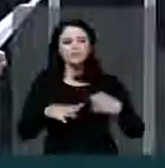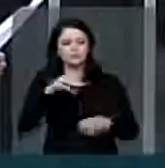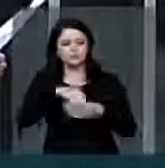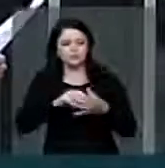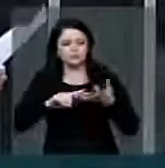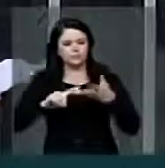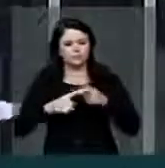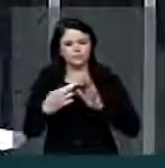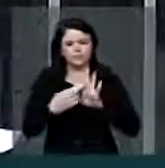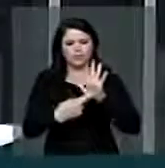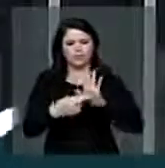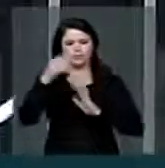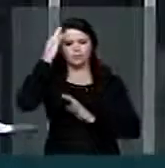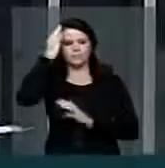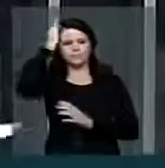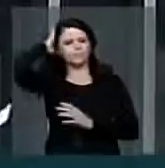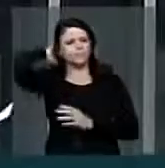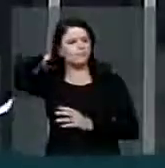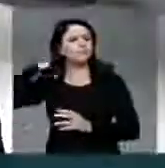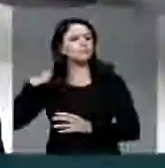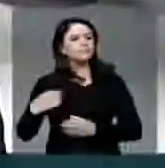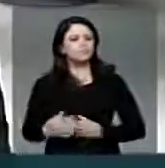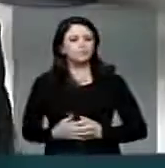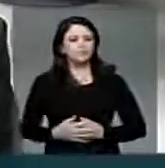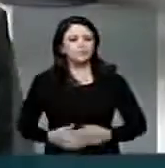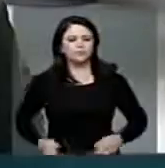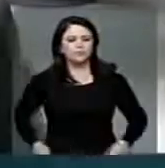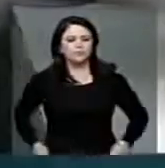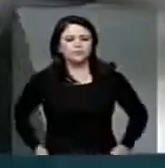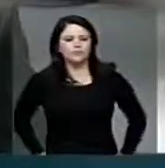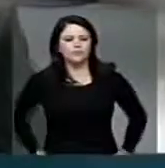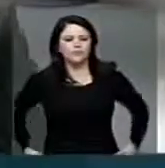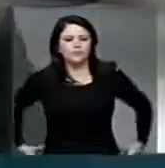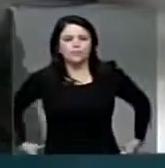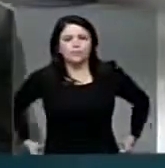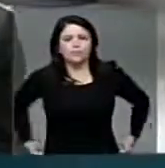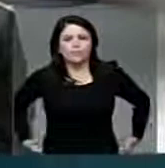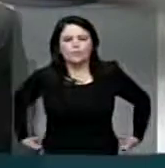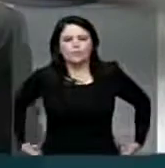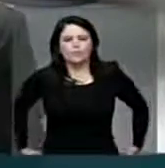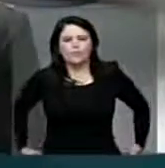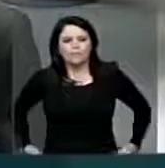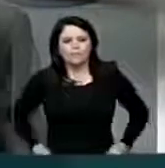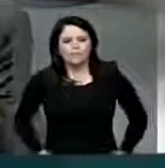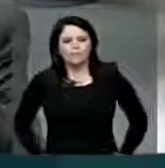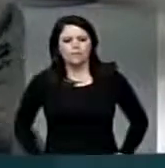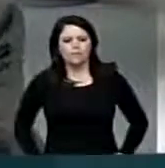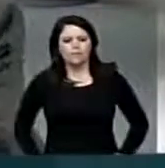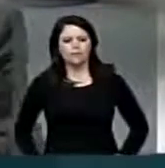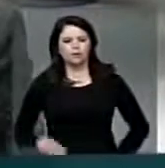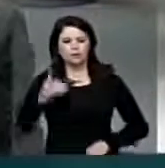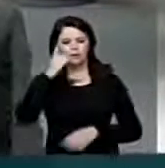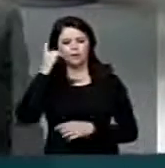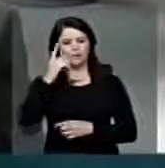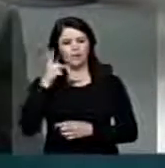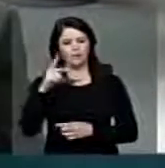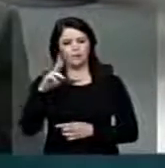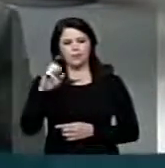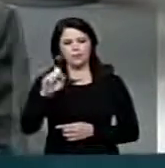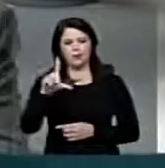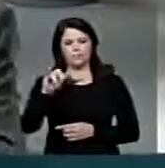Essa é norma. Colega deputado. Deputado Paulo Pimenta, do Rio Grande do Sul,